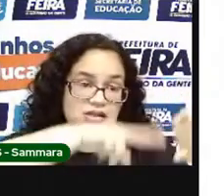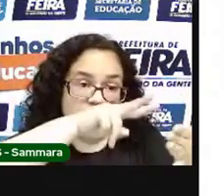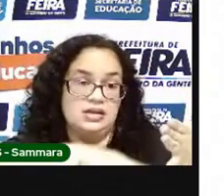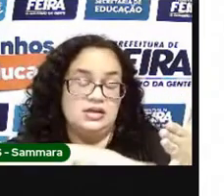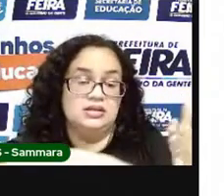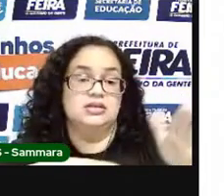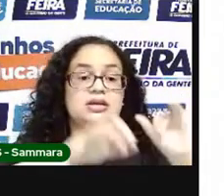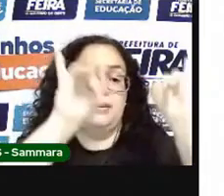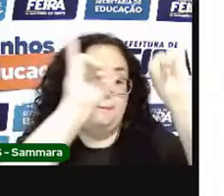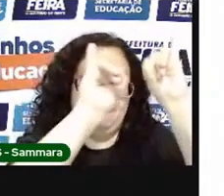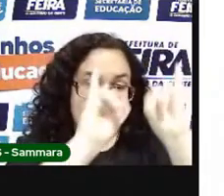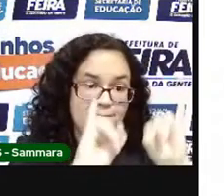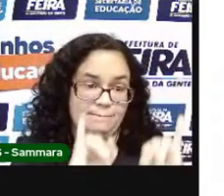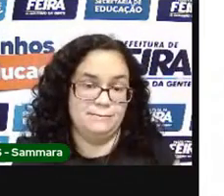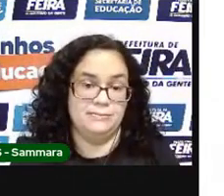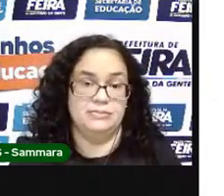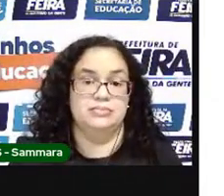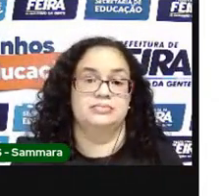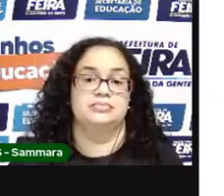imagem, né?